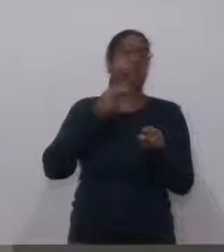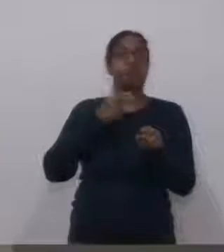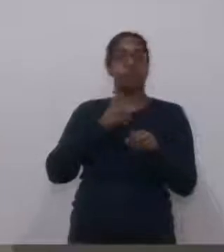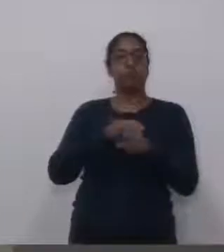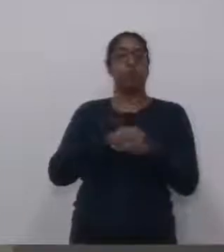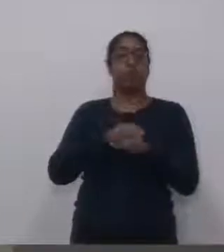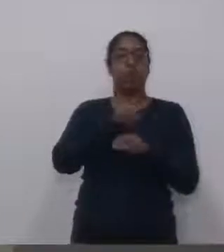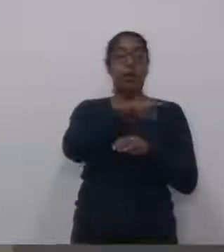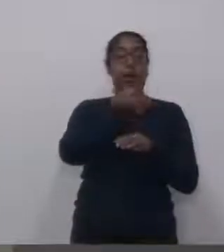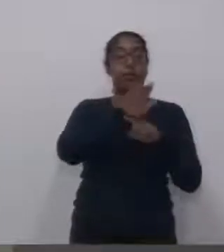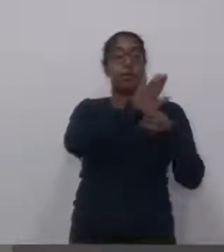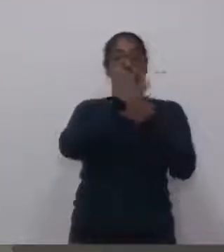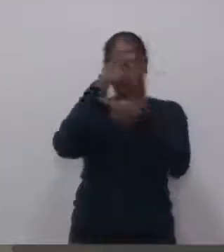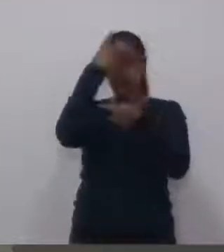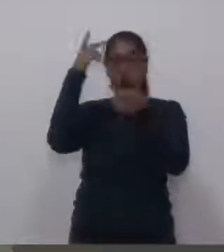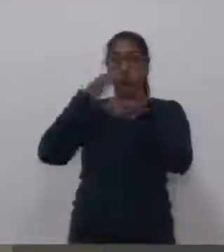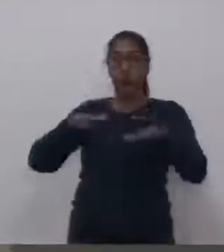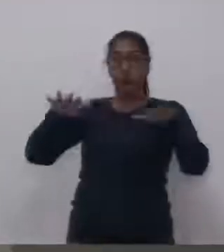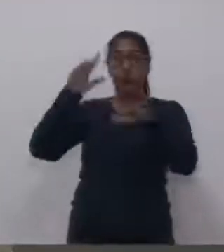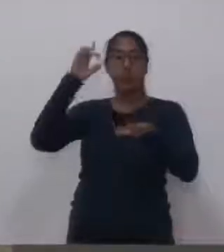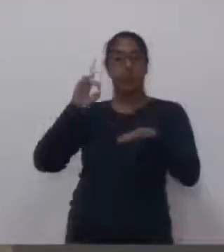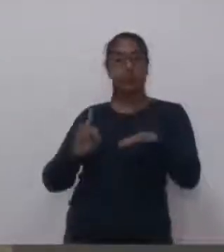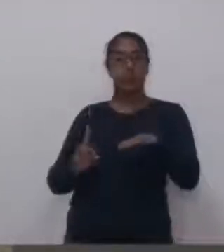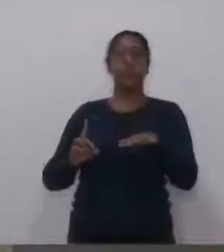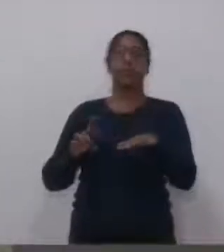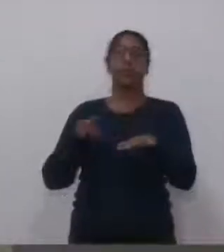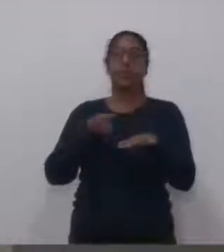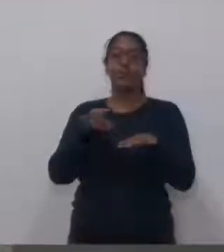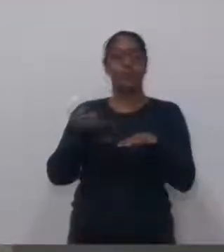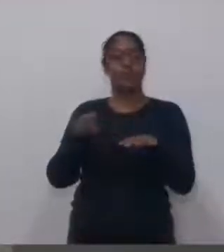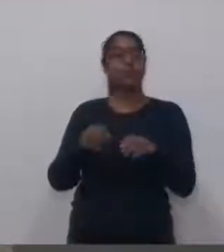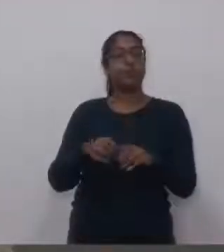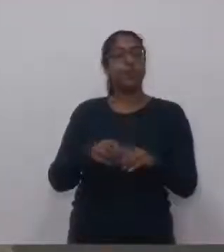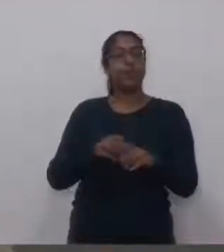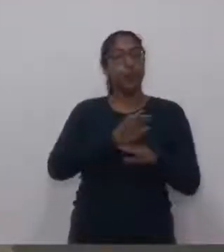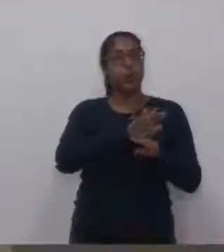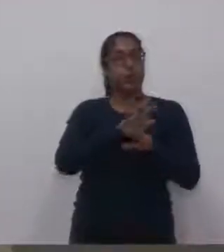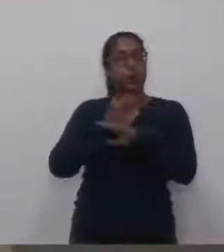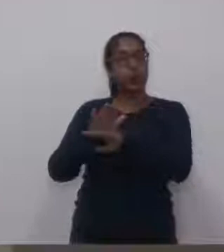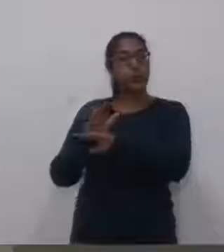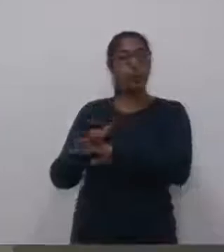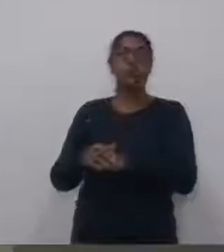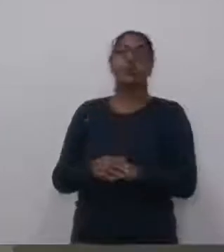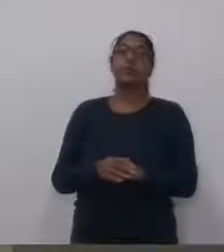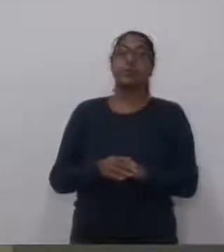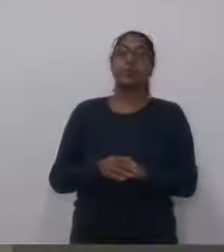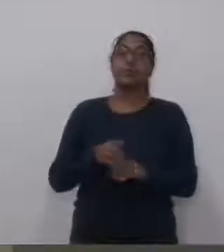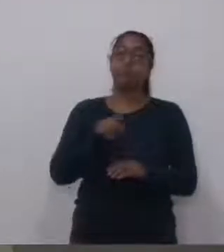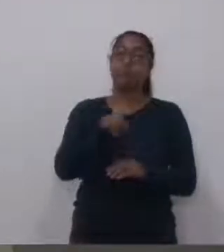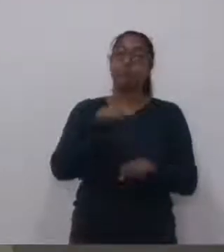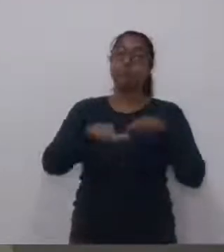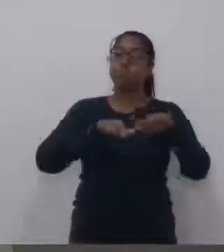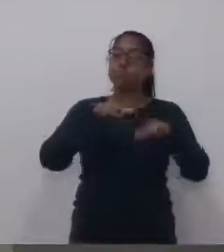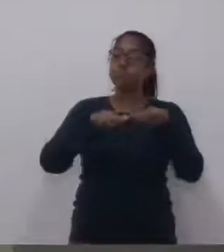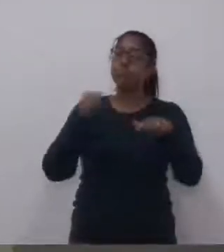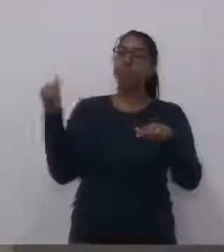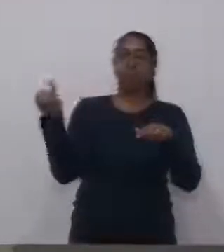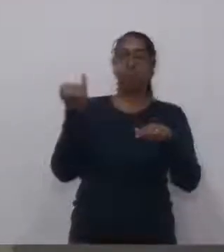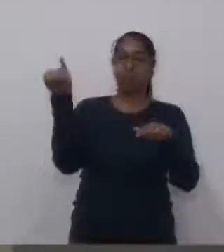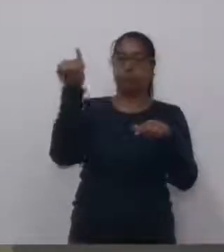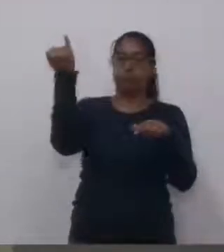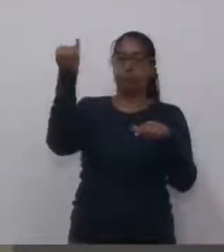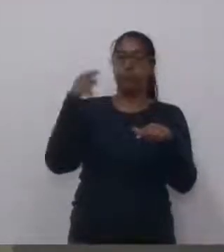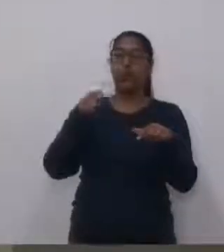dos portadores de deficiências, de necessidades especiais, fundamental o trabalho do Silvio, acho que a questão da